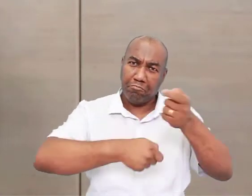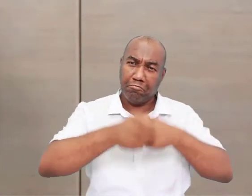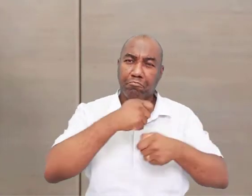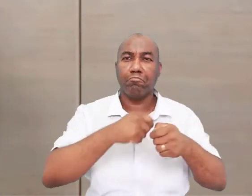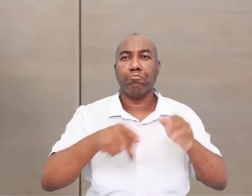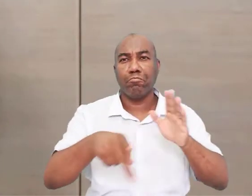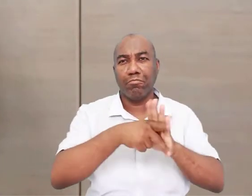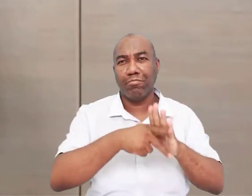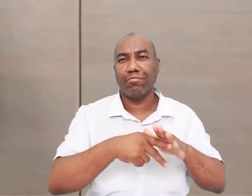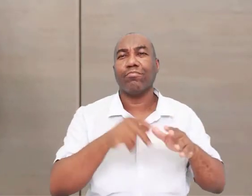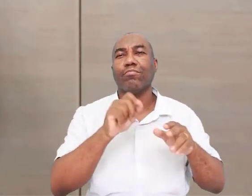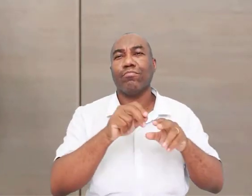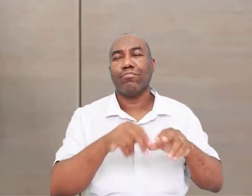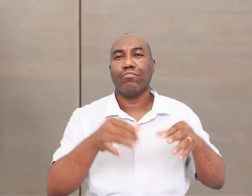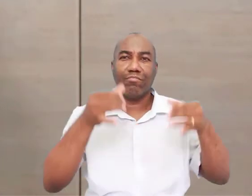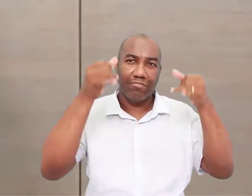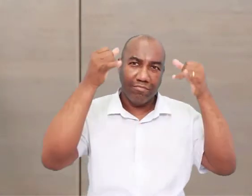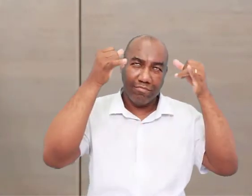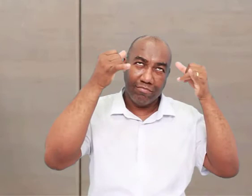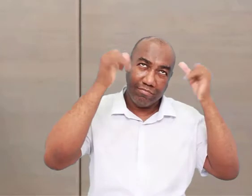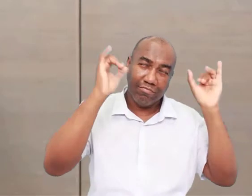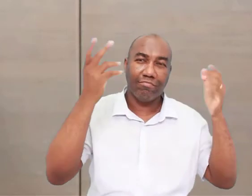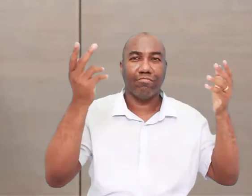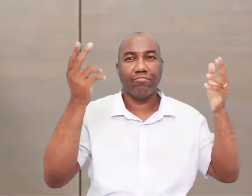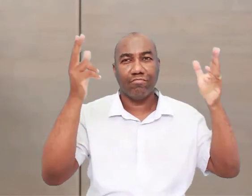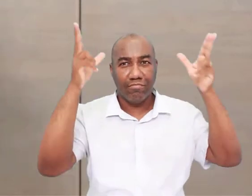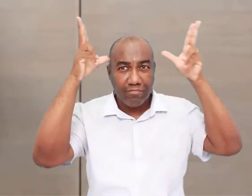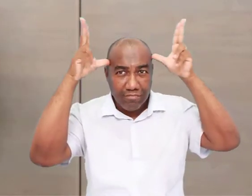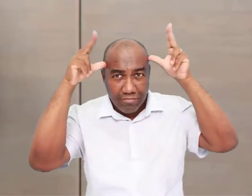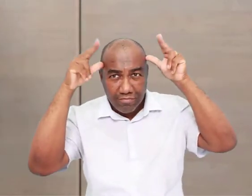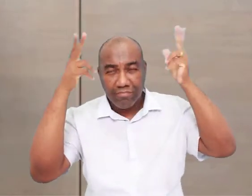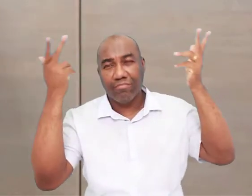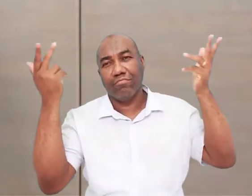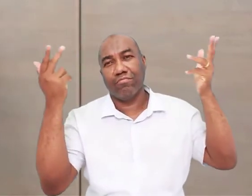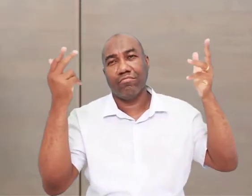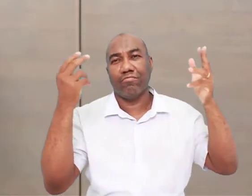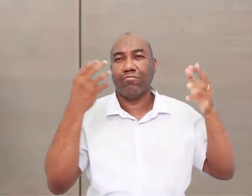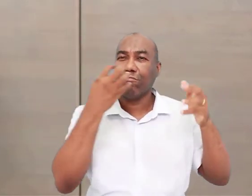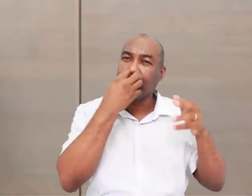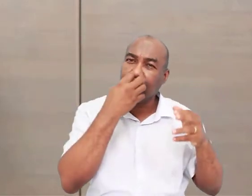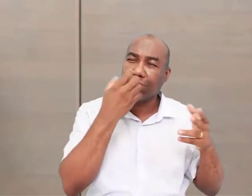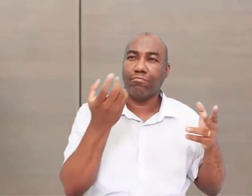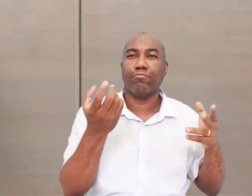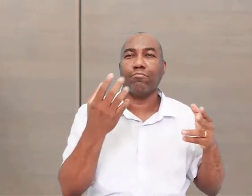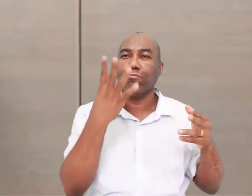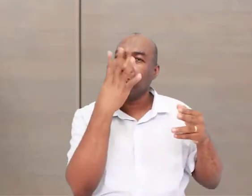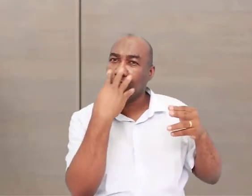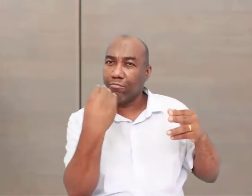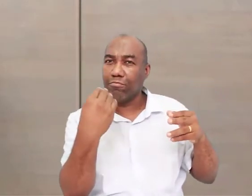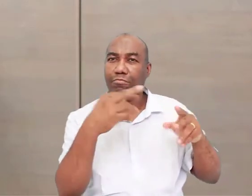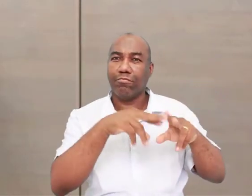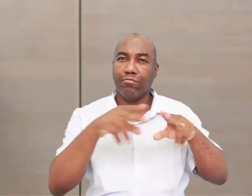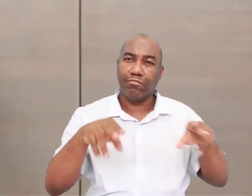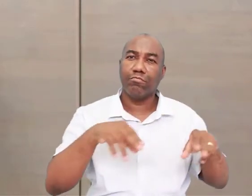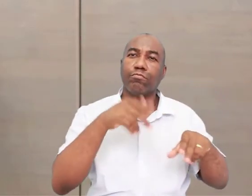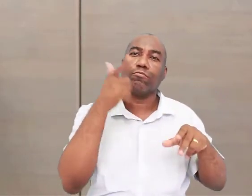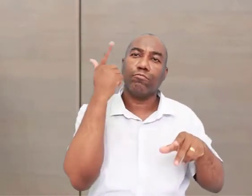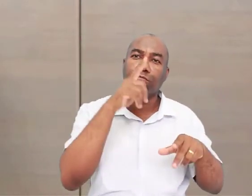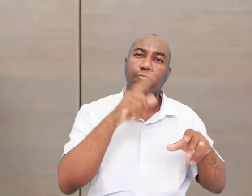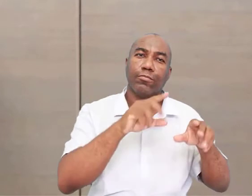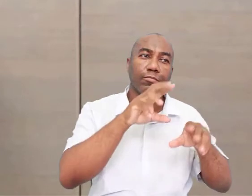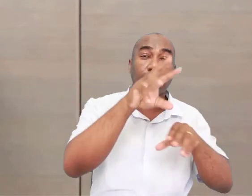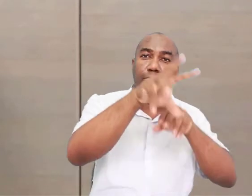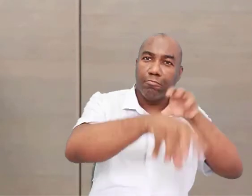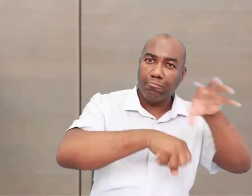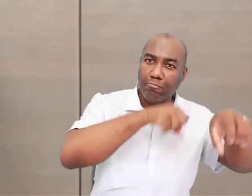cavalos, dos cachorros, lobo. Nessa fase aqui que vai começar o processo de domesticação